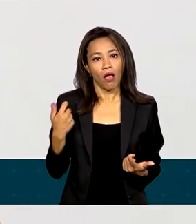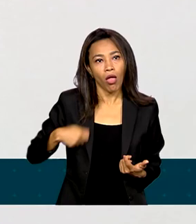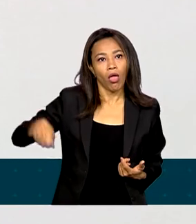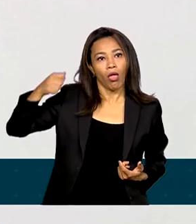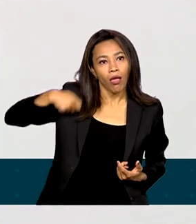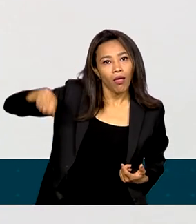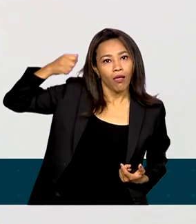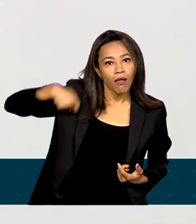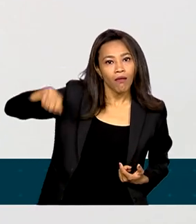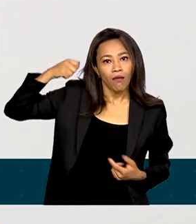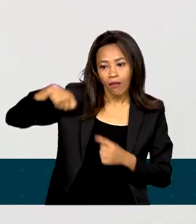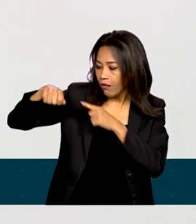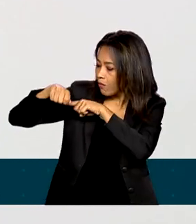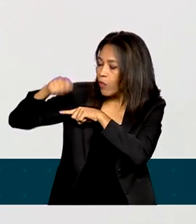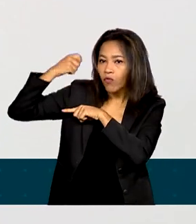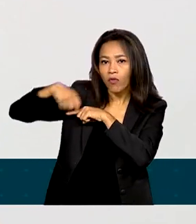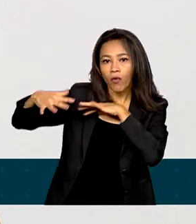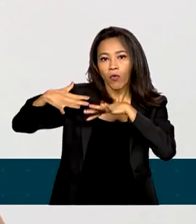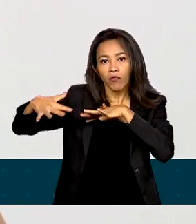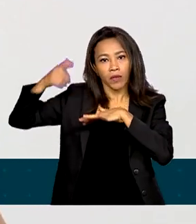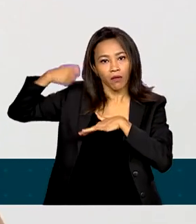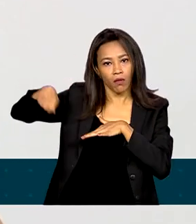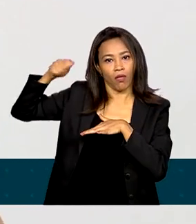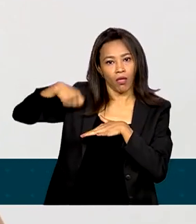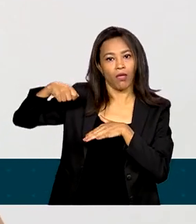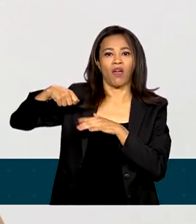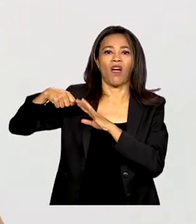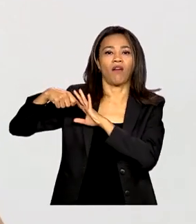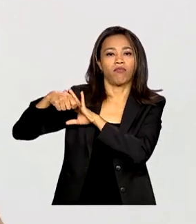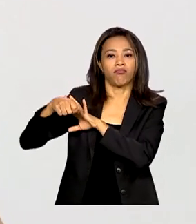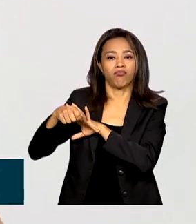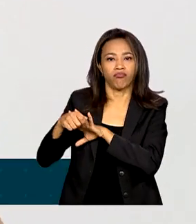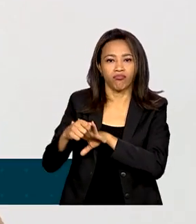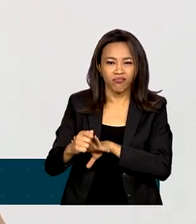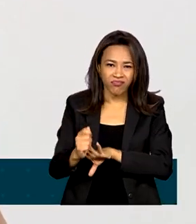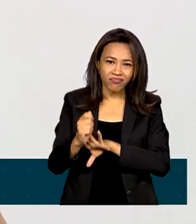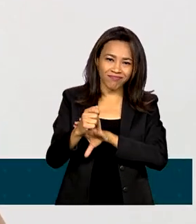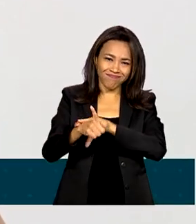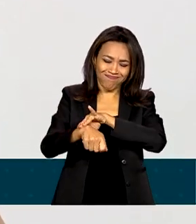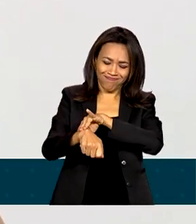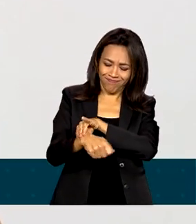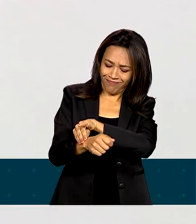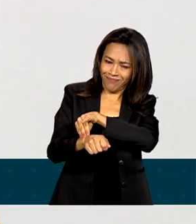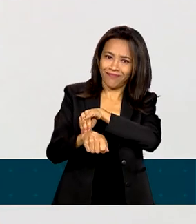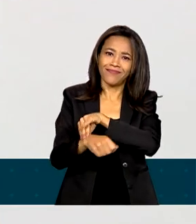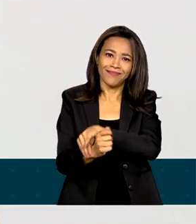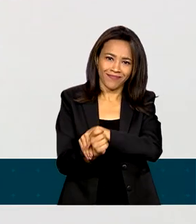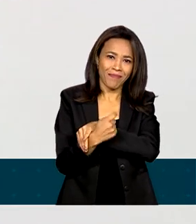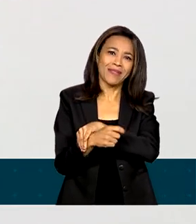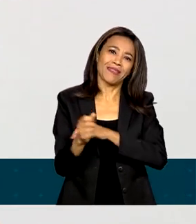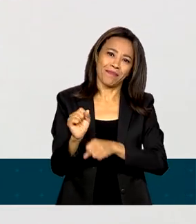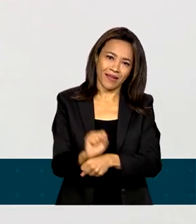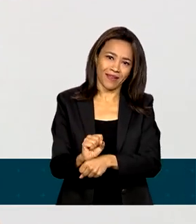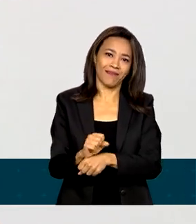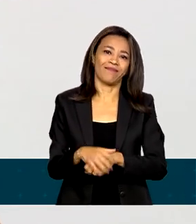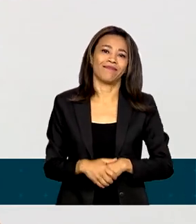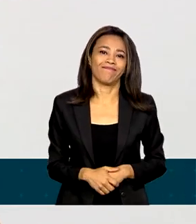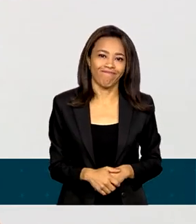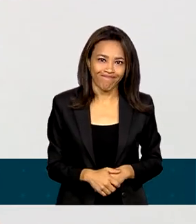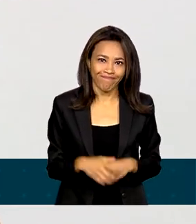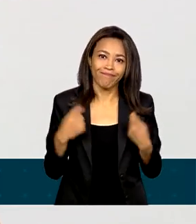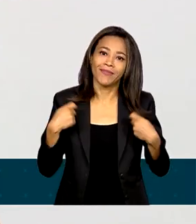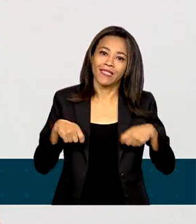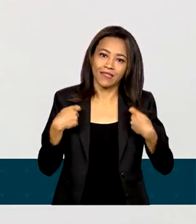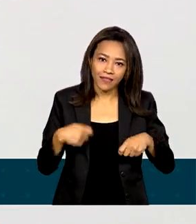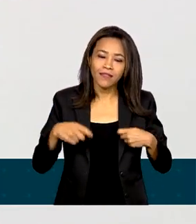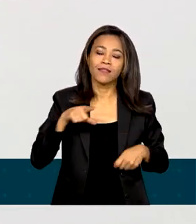repetitivo e vai chegando ao certo longo do tempo que nós vamos precisar parar. De alguma forma, gente